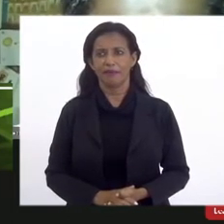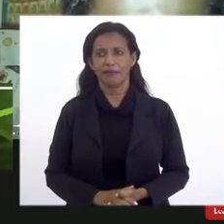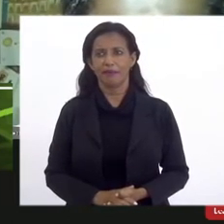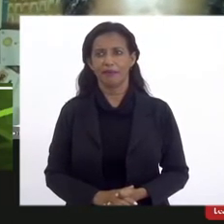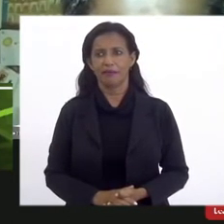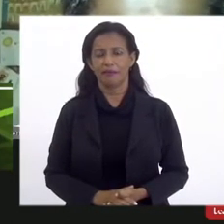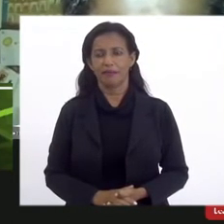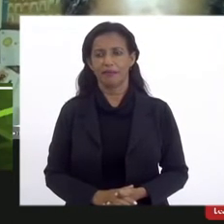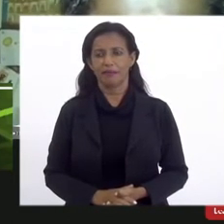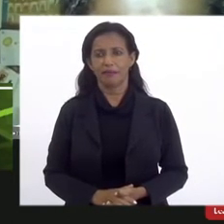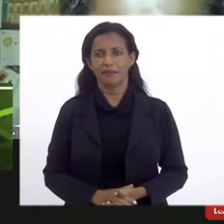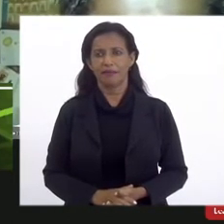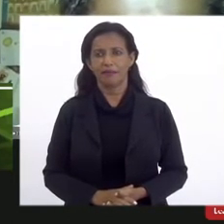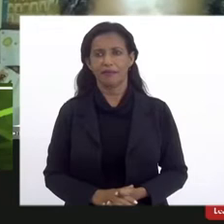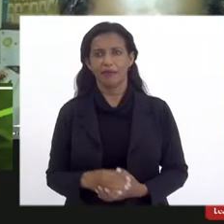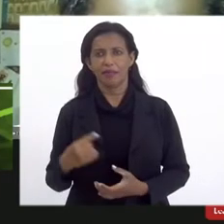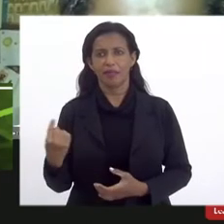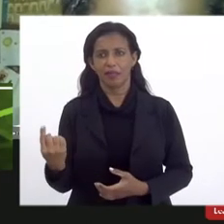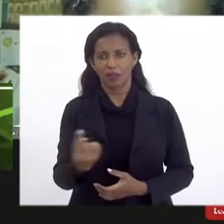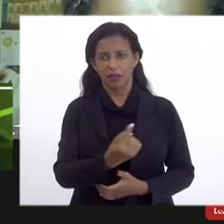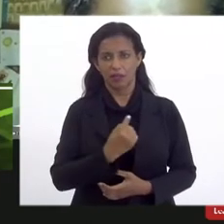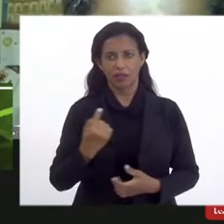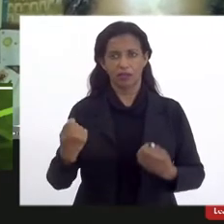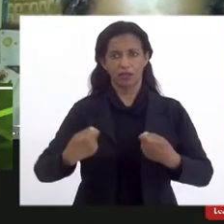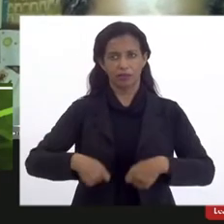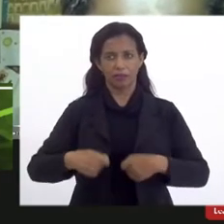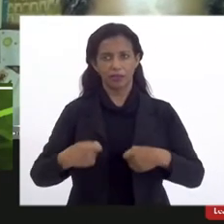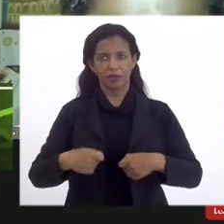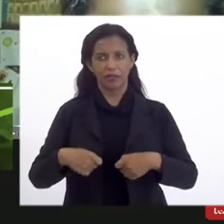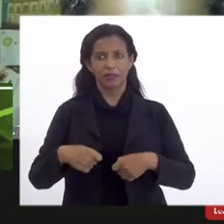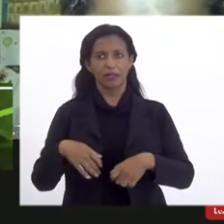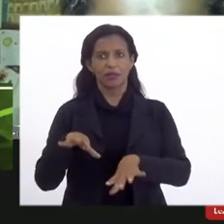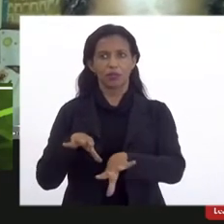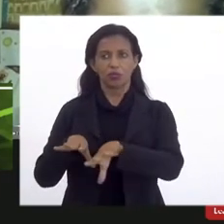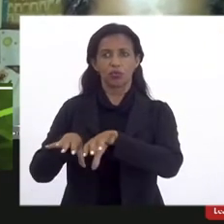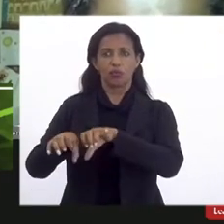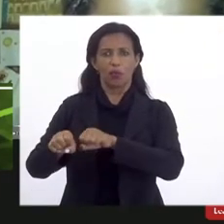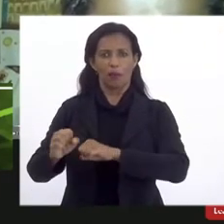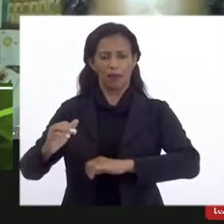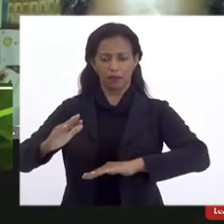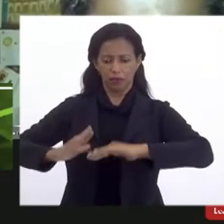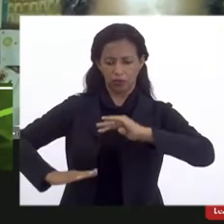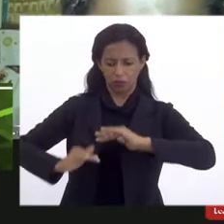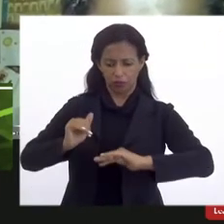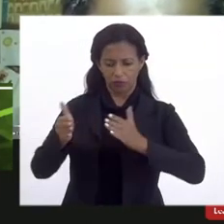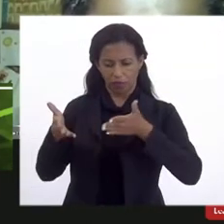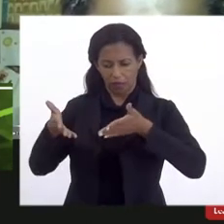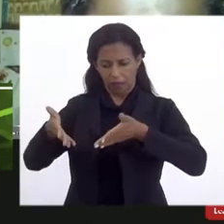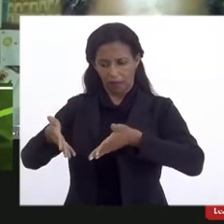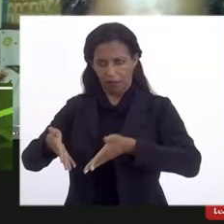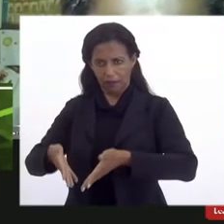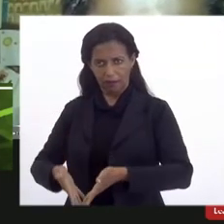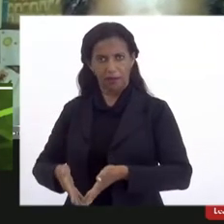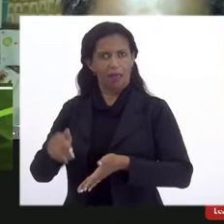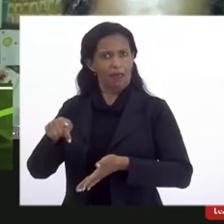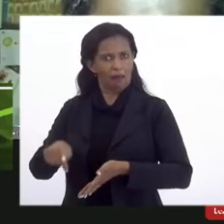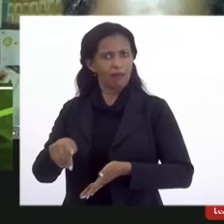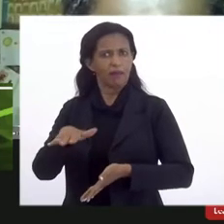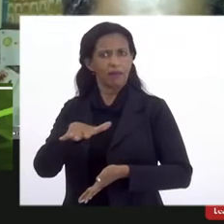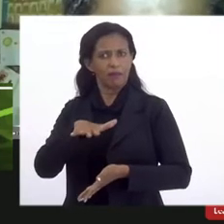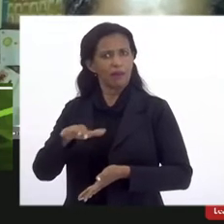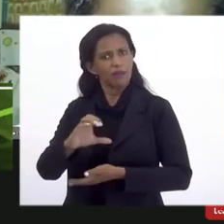nós precisamos de formar essa mão de obra aqui dentro de... aqui na região